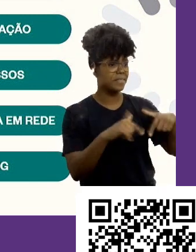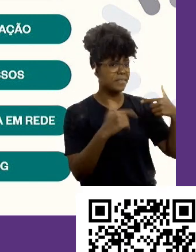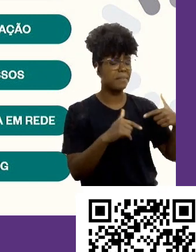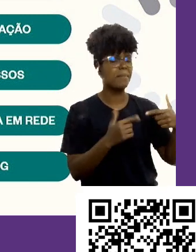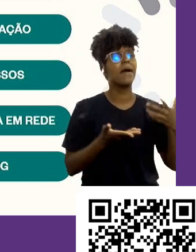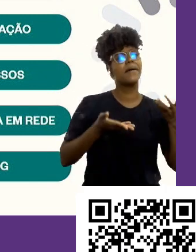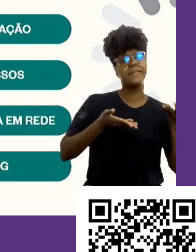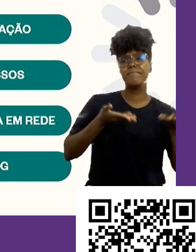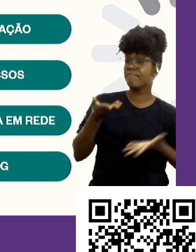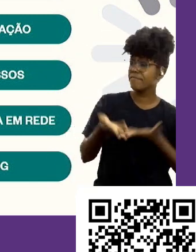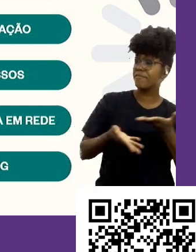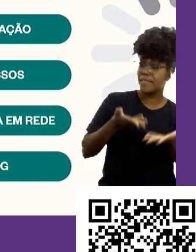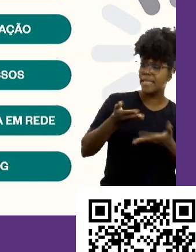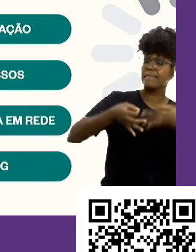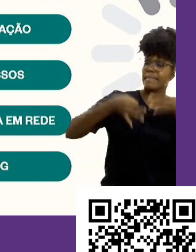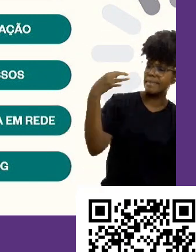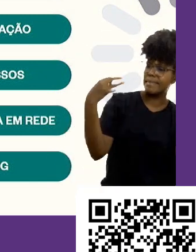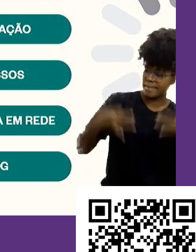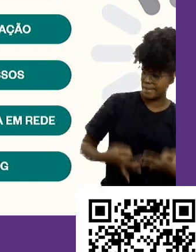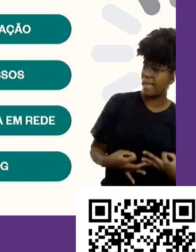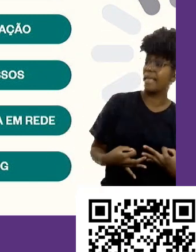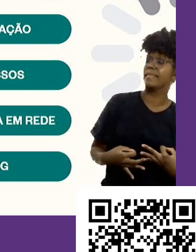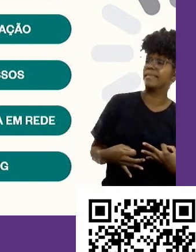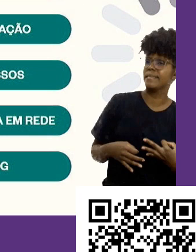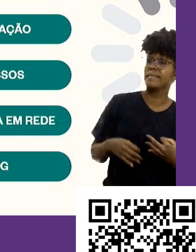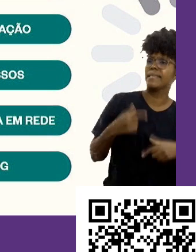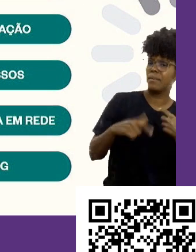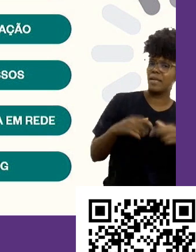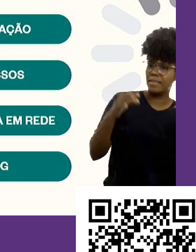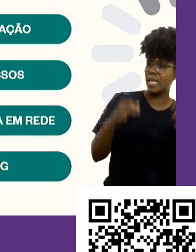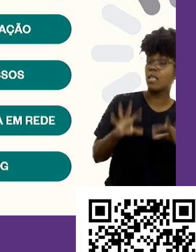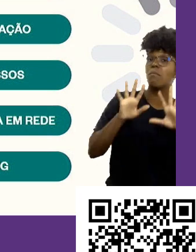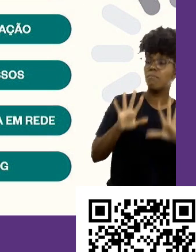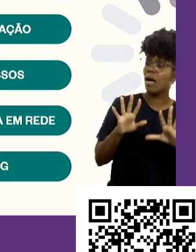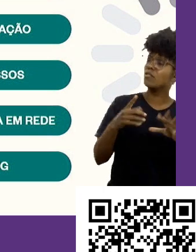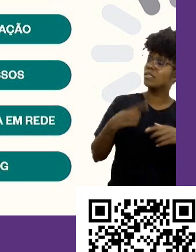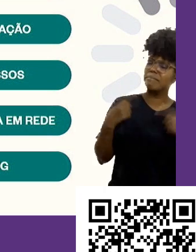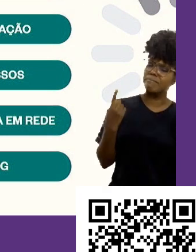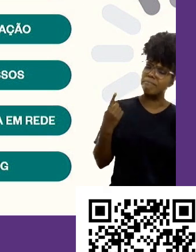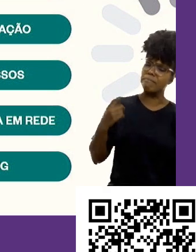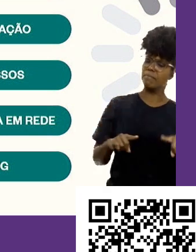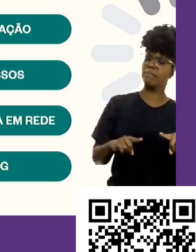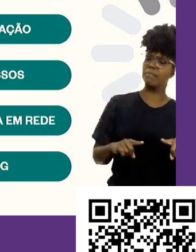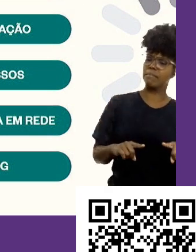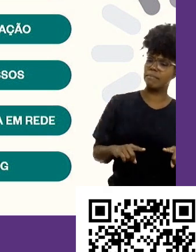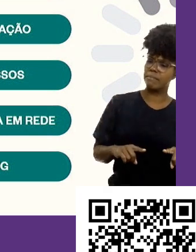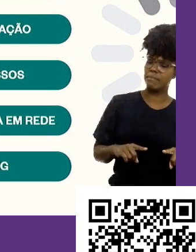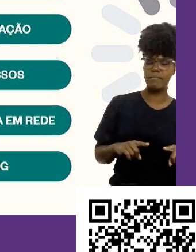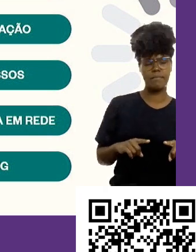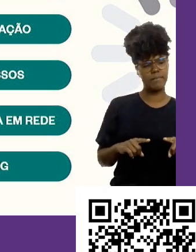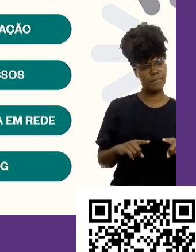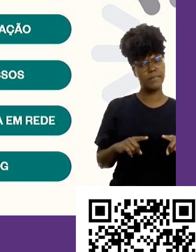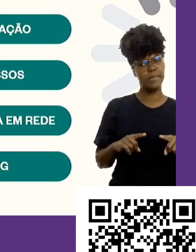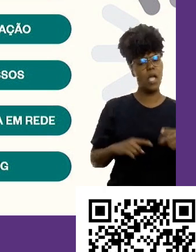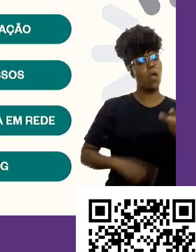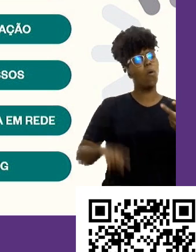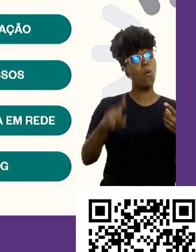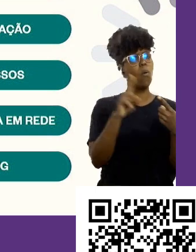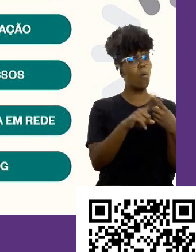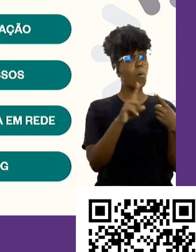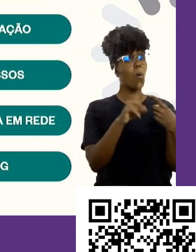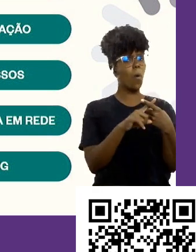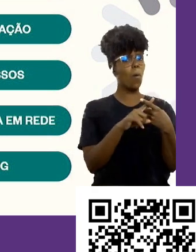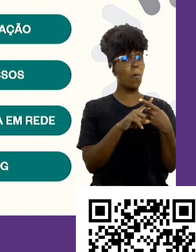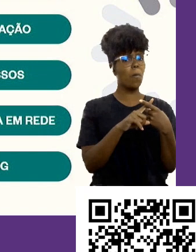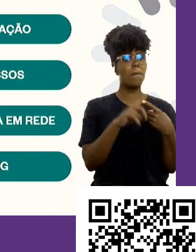cuida de tudo aquilo que pediram para você cuidar, mas você critica o processo. O profissional número A, ele é